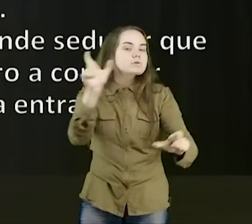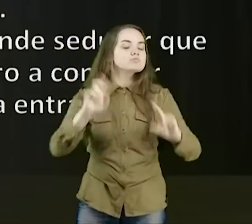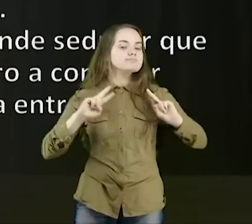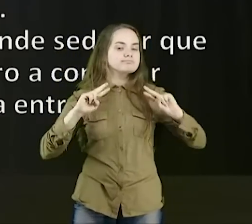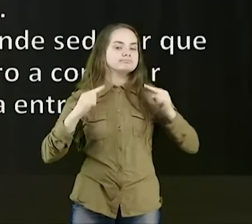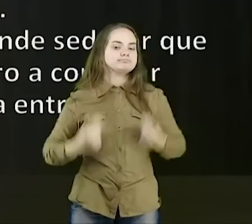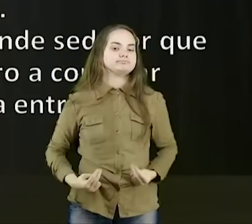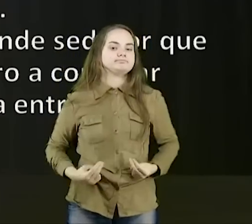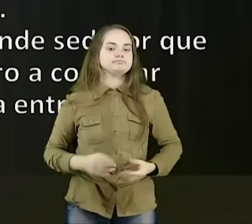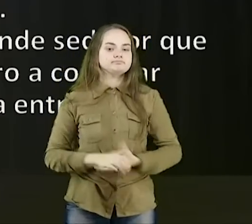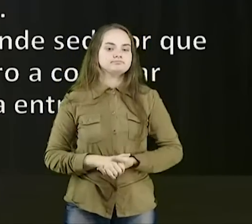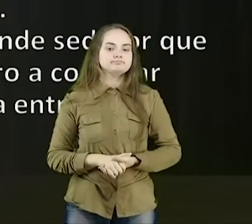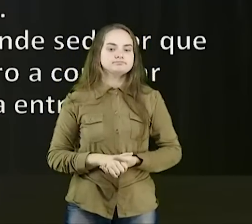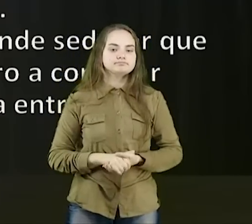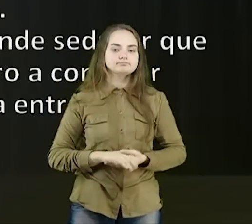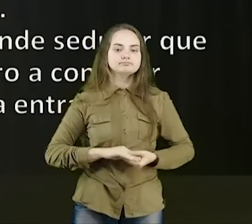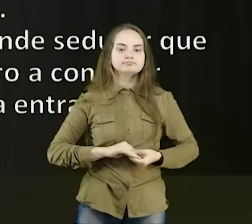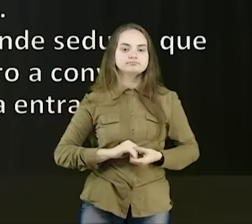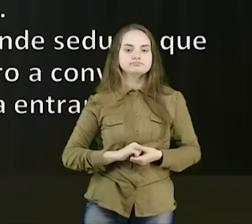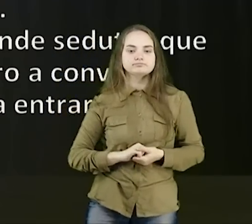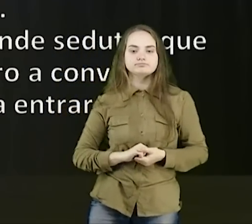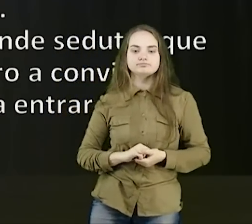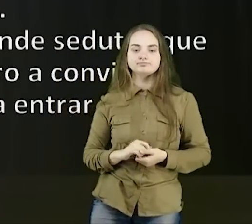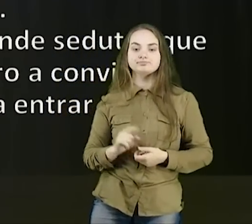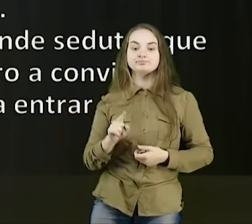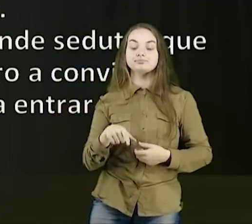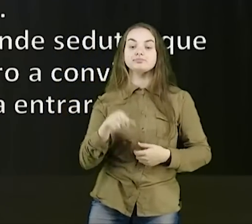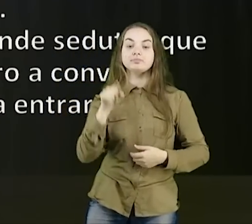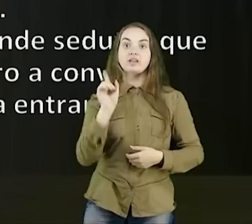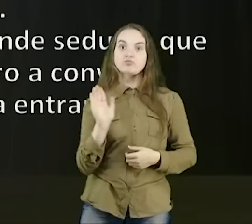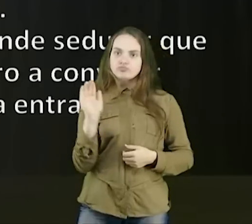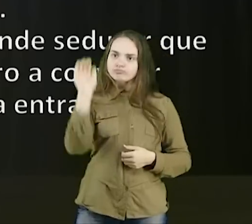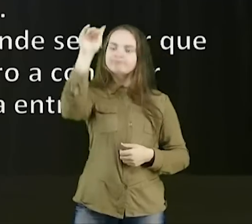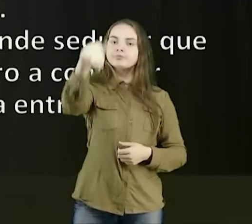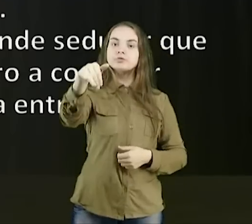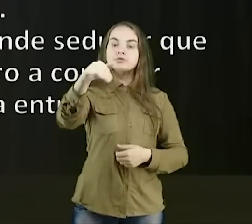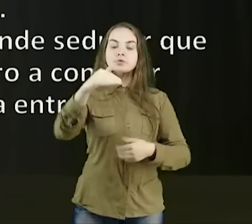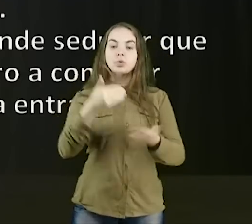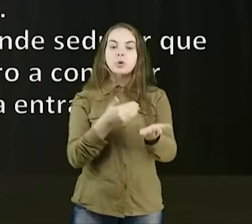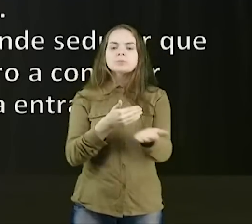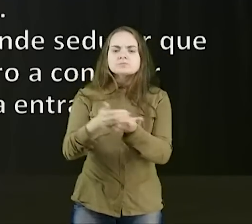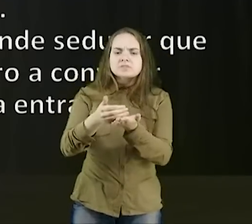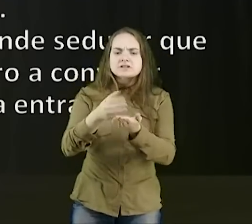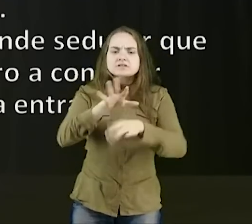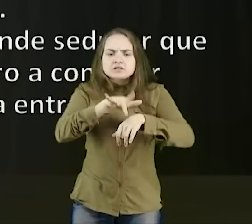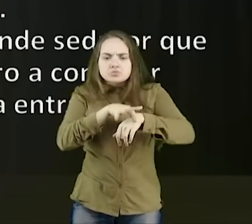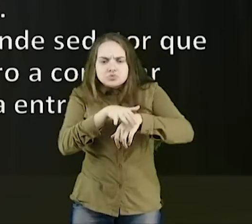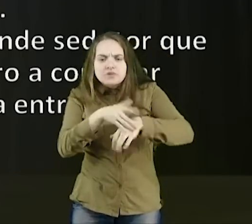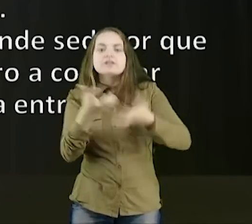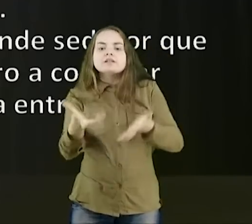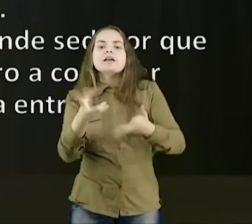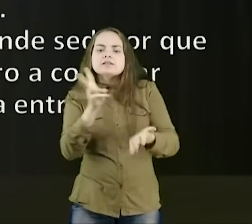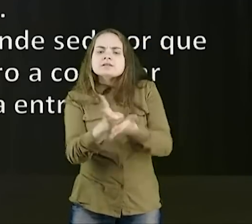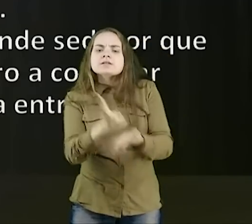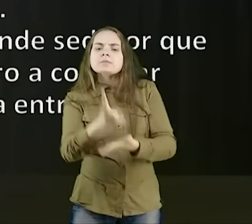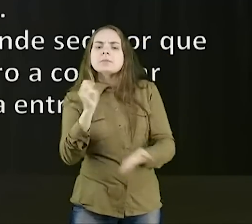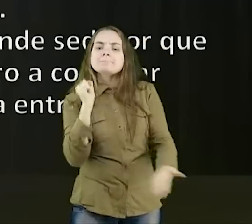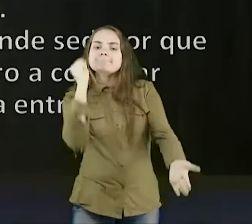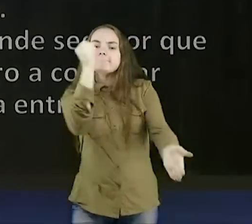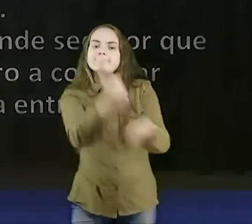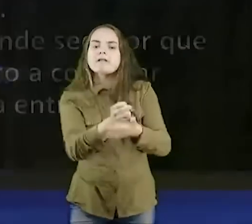e se instalar no corpo humano, desenvolvem doenças, provocam uma série de danos, e querem sempre levar a morte, sempre,